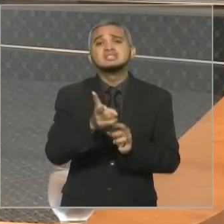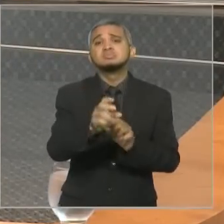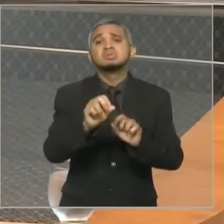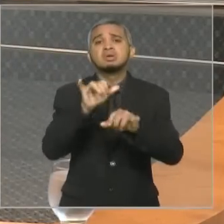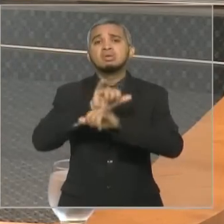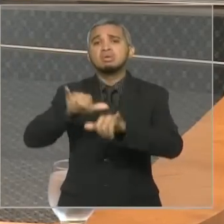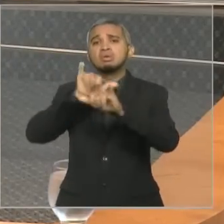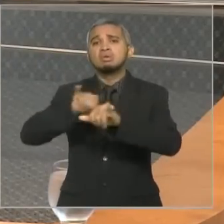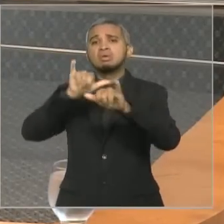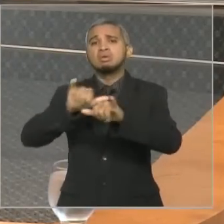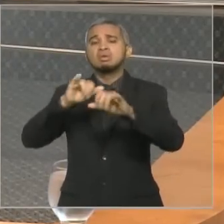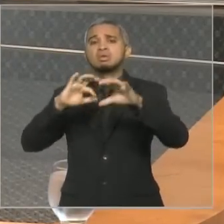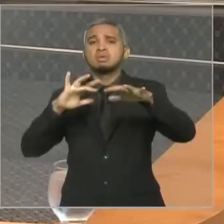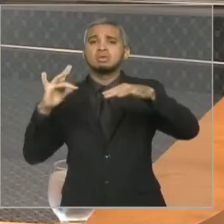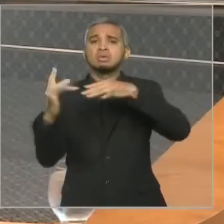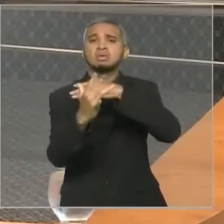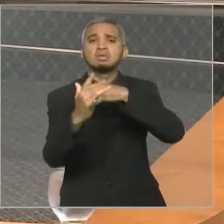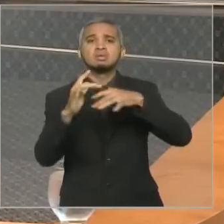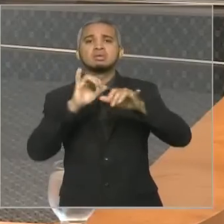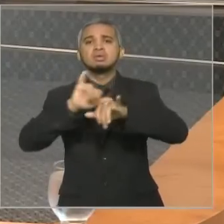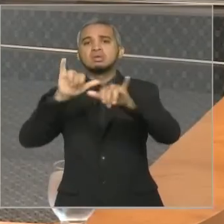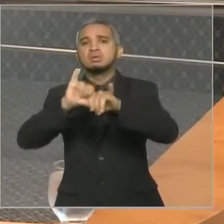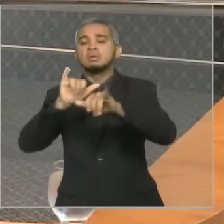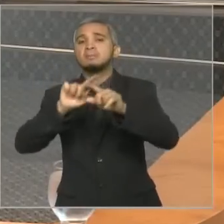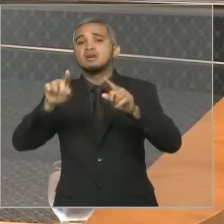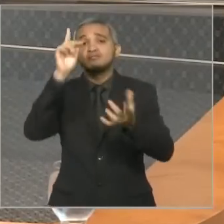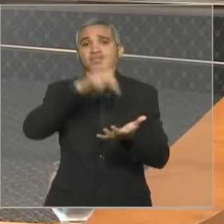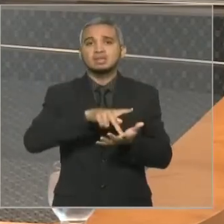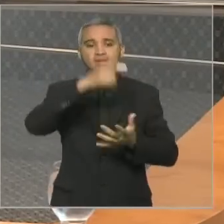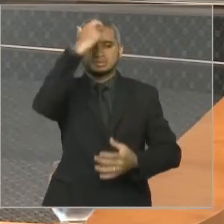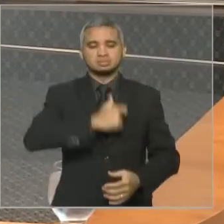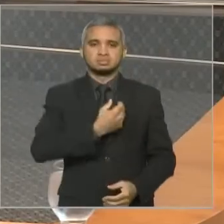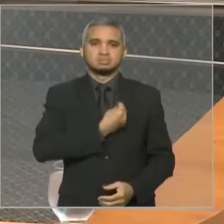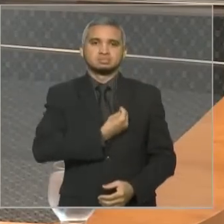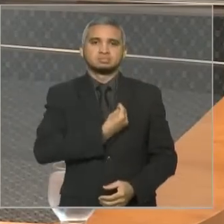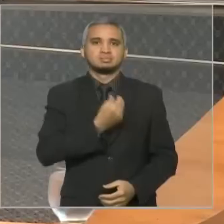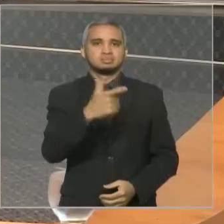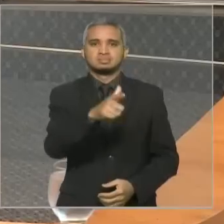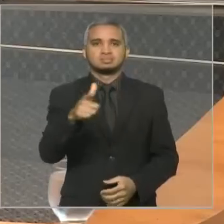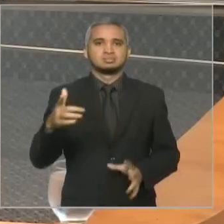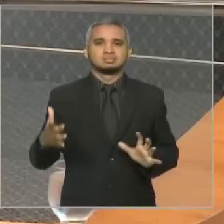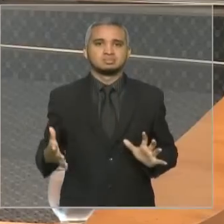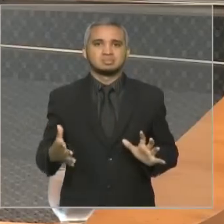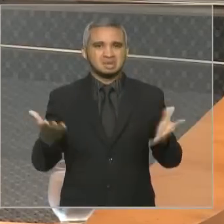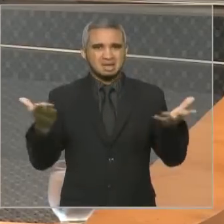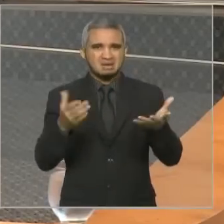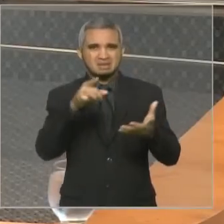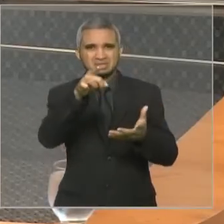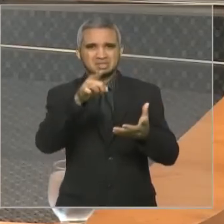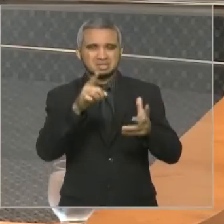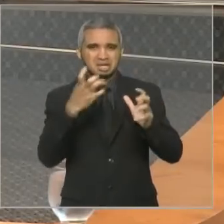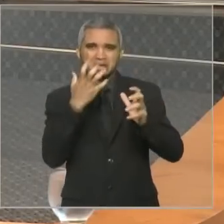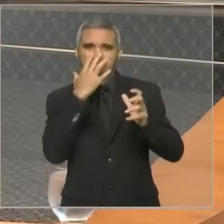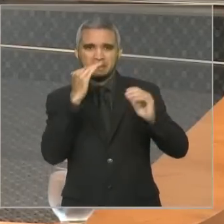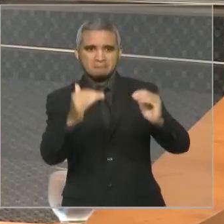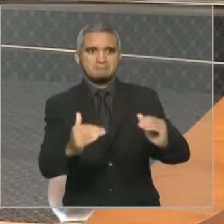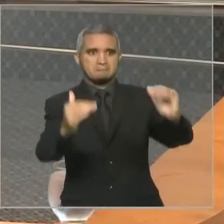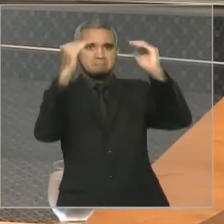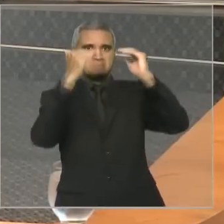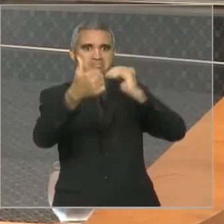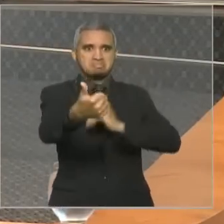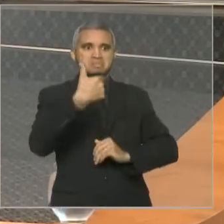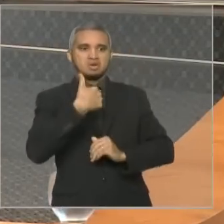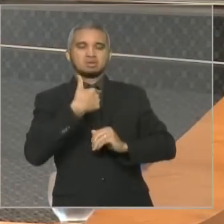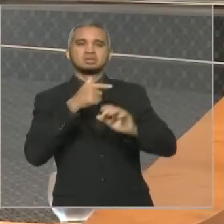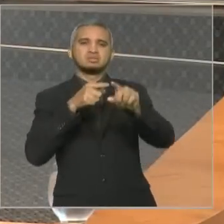hipocrisia da minha parte, da minha historiografia. Você se apequenou. Não adianta você tentar agora crescer em cima de que você não vai conseguir. Você não